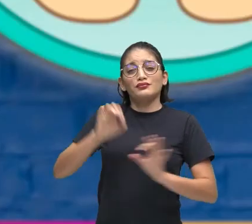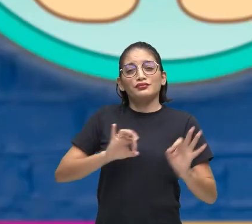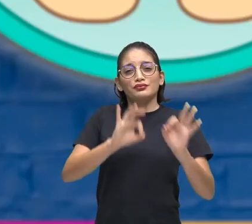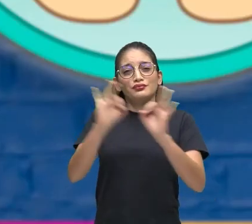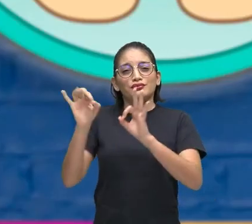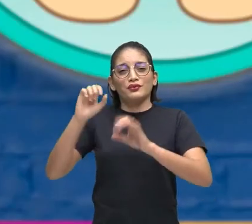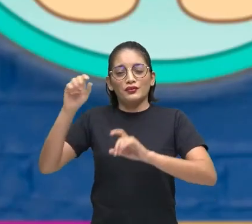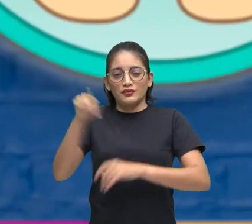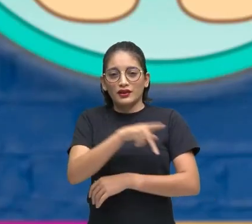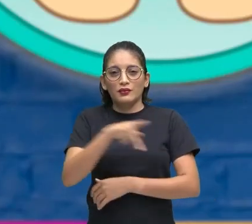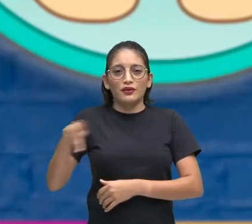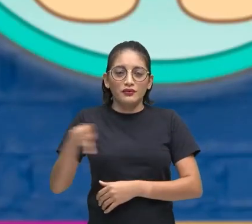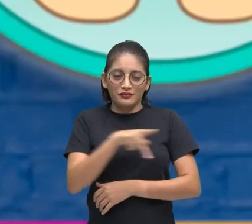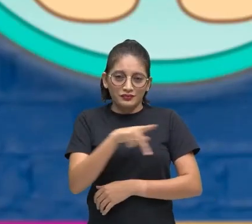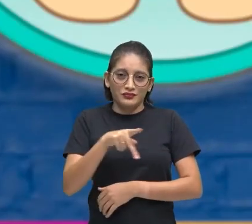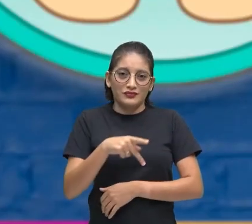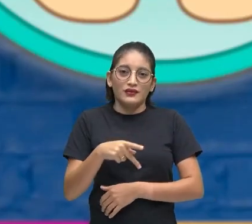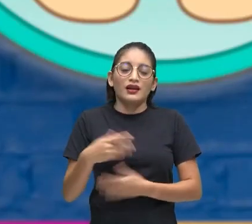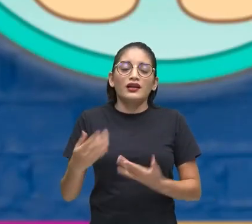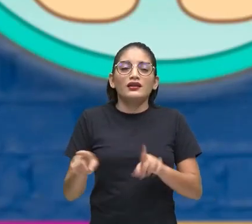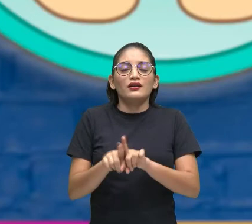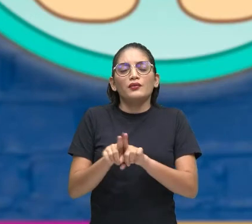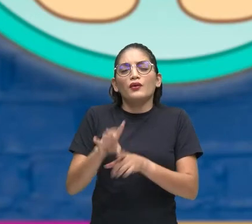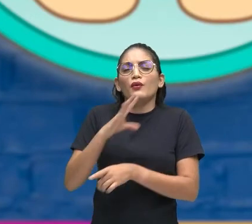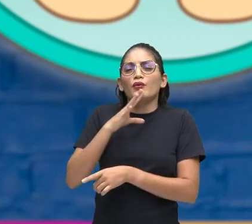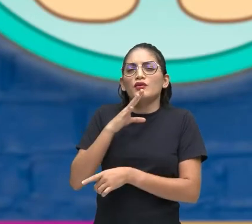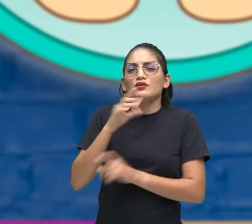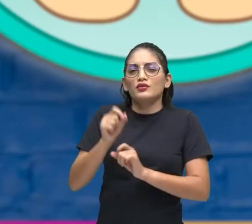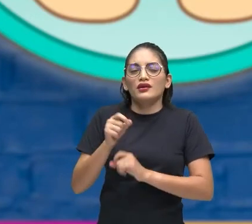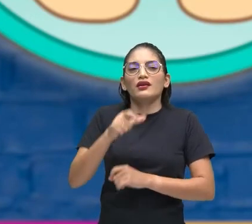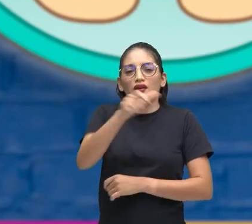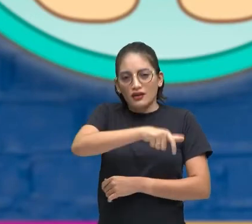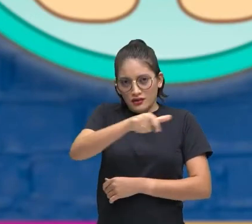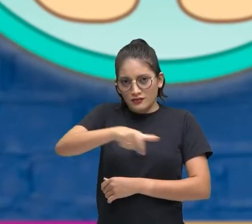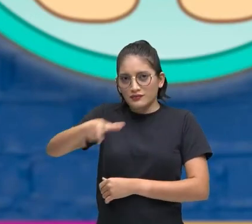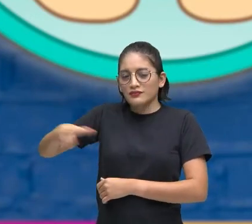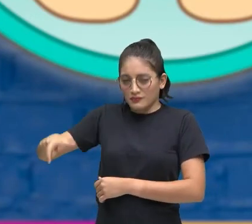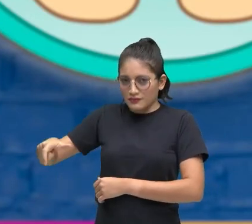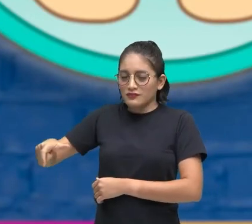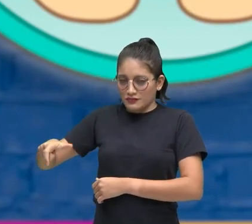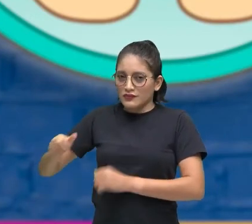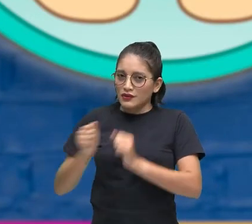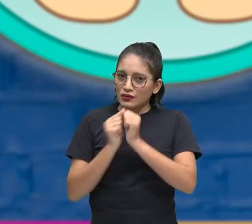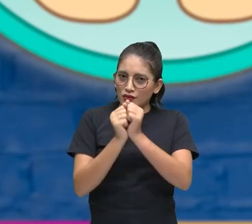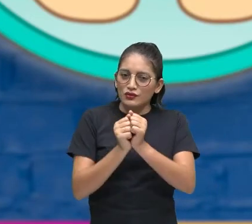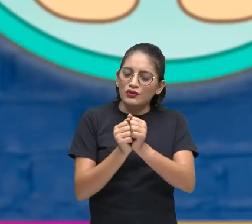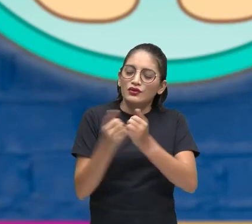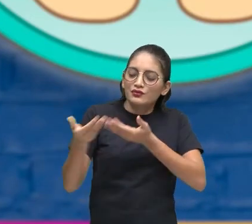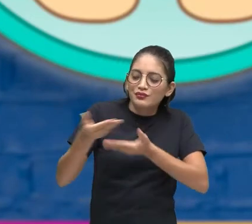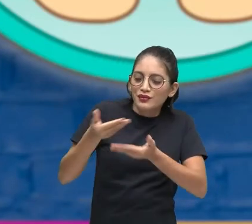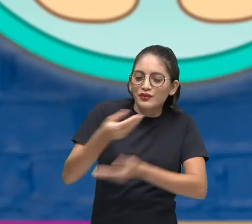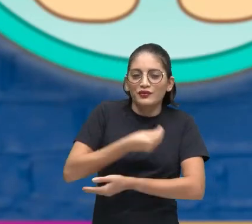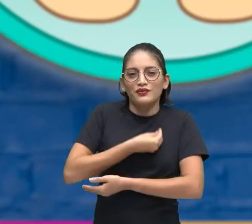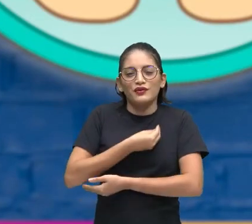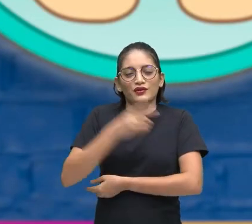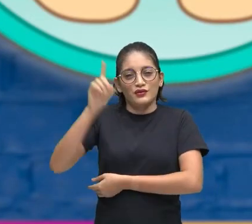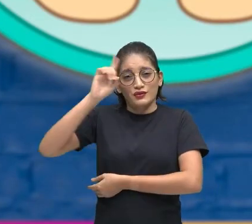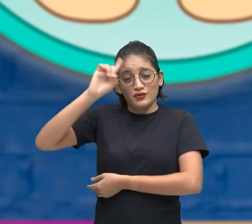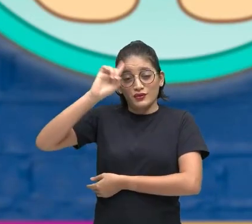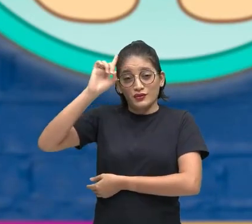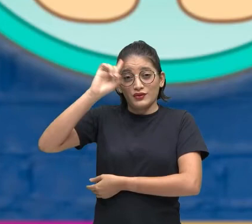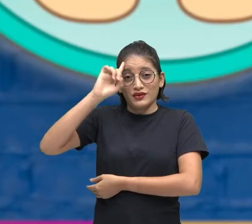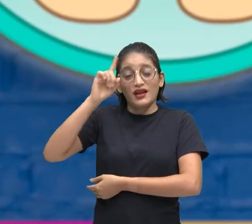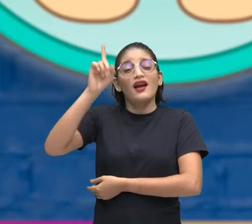nós comecemos a ouvir também Aquelas pessoas, né? Que estão ali convivendo com eles todos os dias